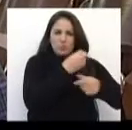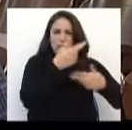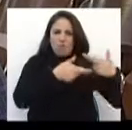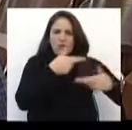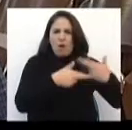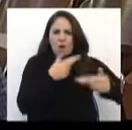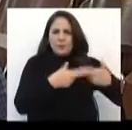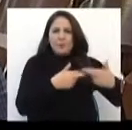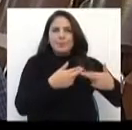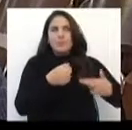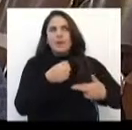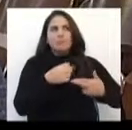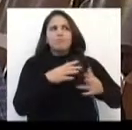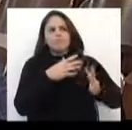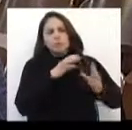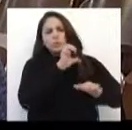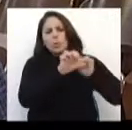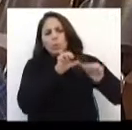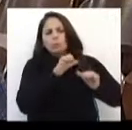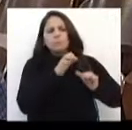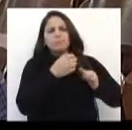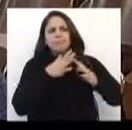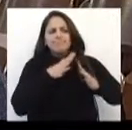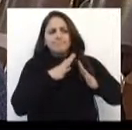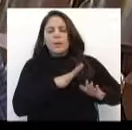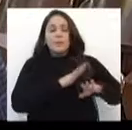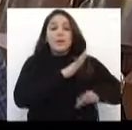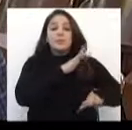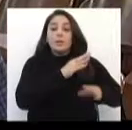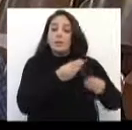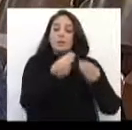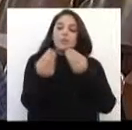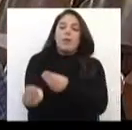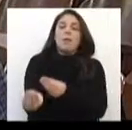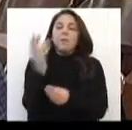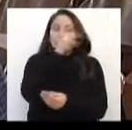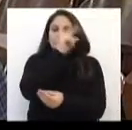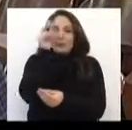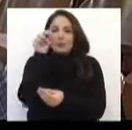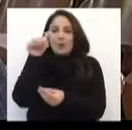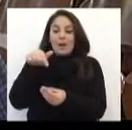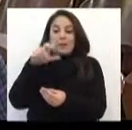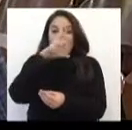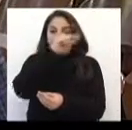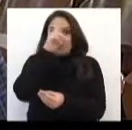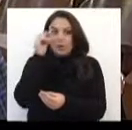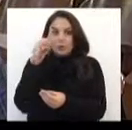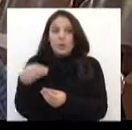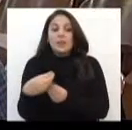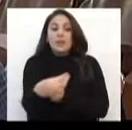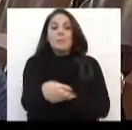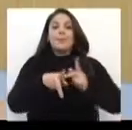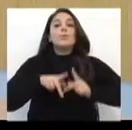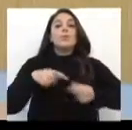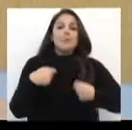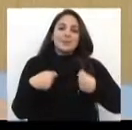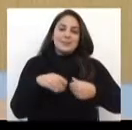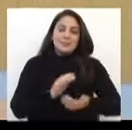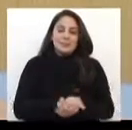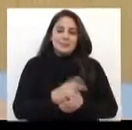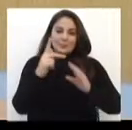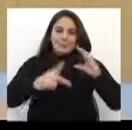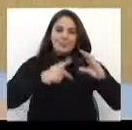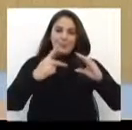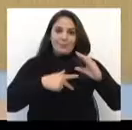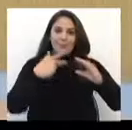não estão mais usando, vão trazer para a Prefeitura, e Prefeitura vai doar para as pessoas que estão cadastradas para melhorar as suas residências, suas caças. E a